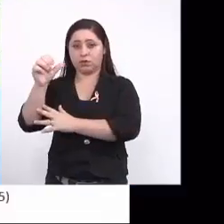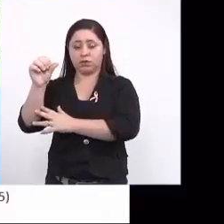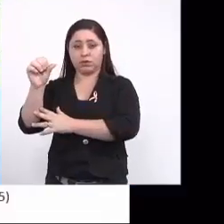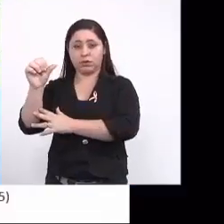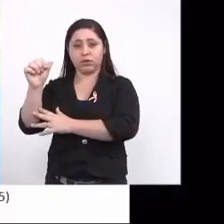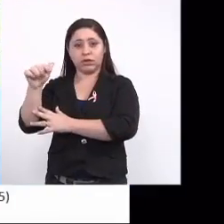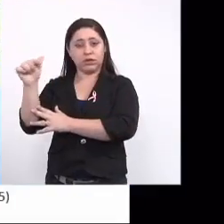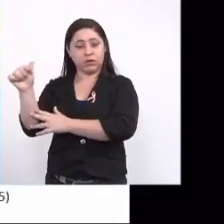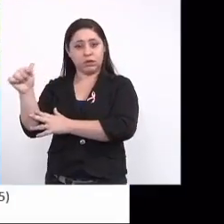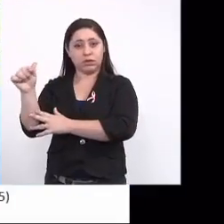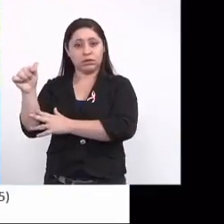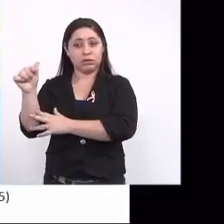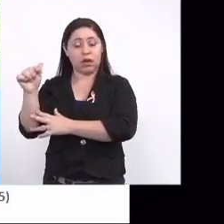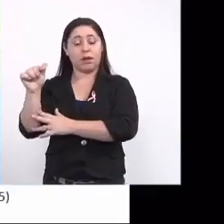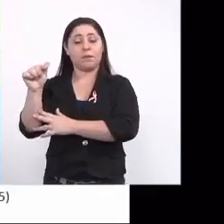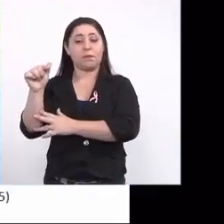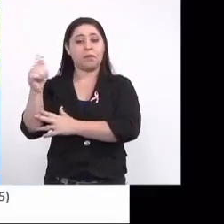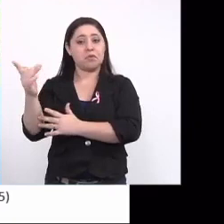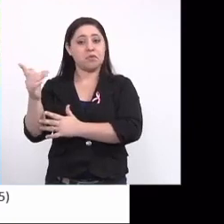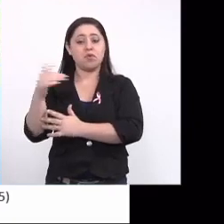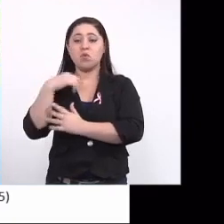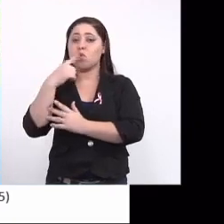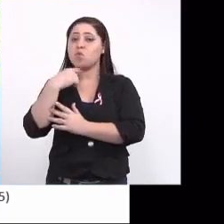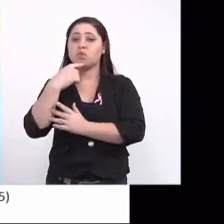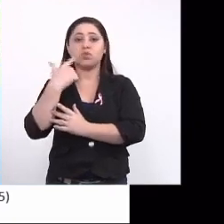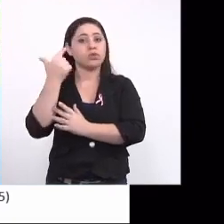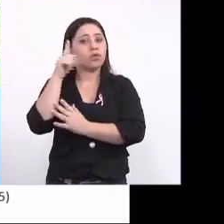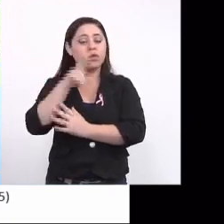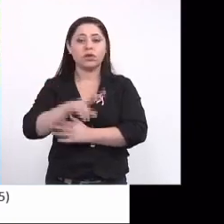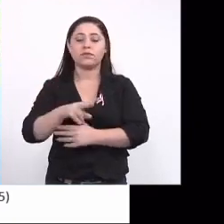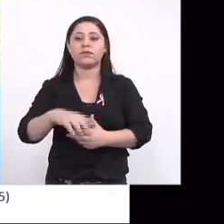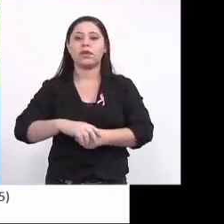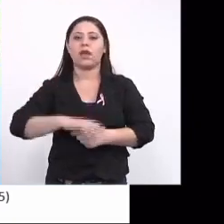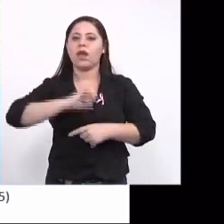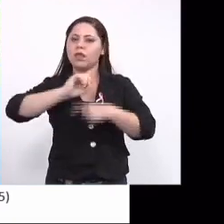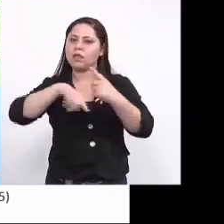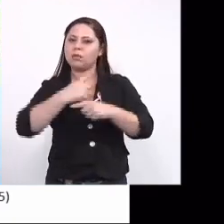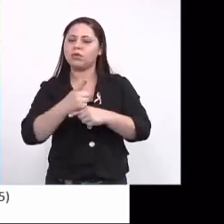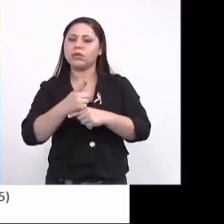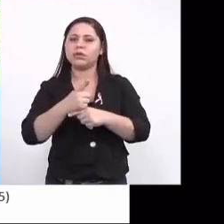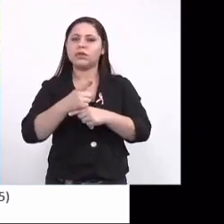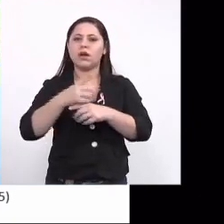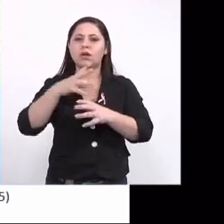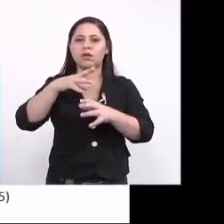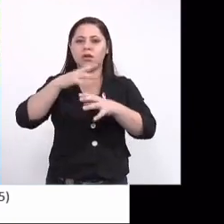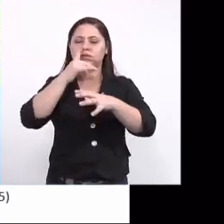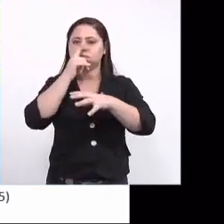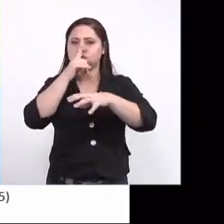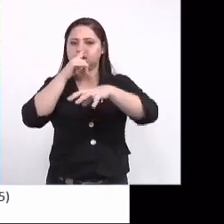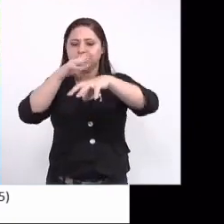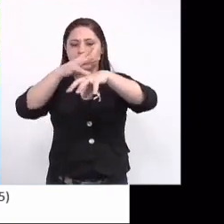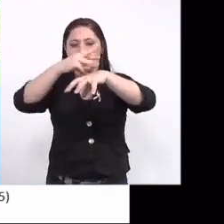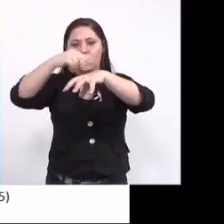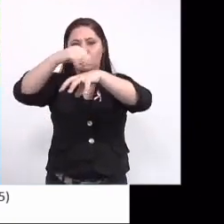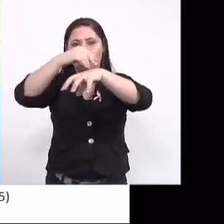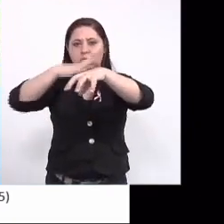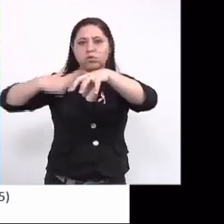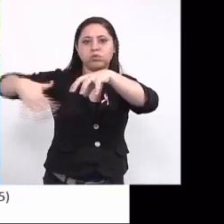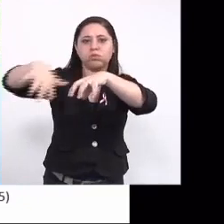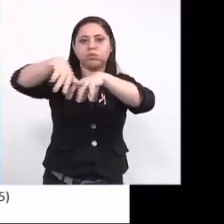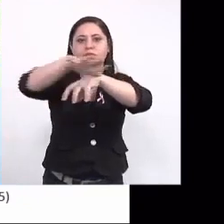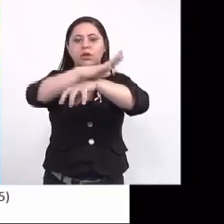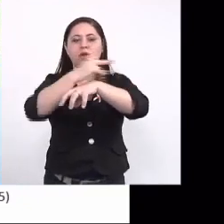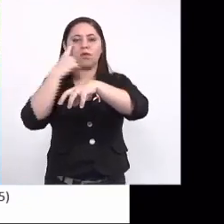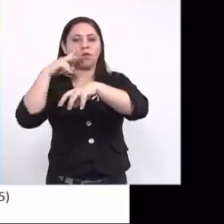em 2007, a gente teve o primeiro surto da doença lá na Zínea ZIAP, que é onde está circulado ali na projeção,